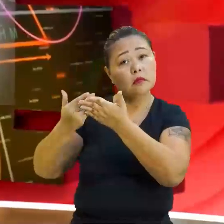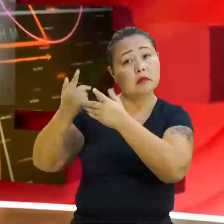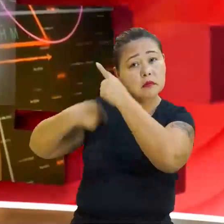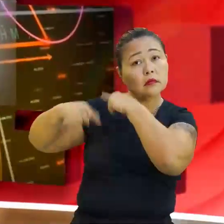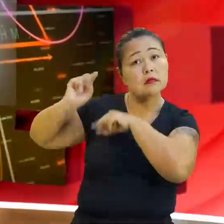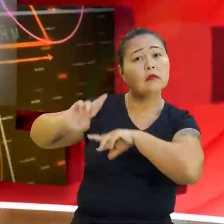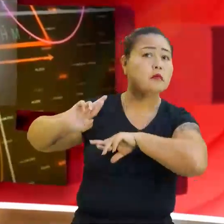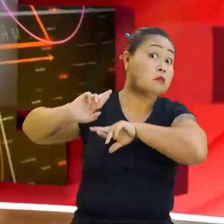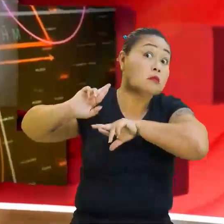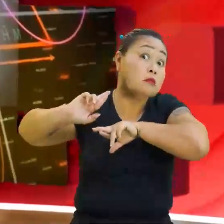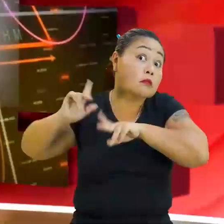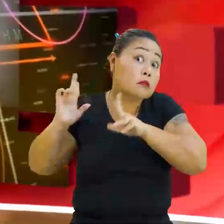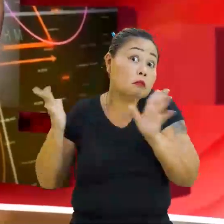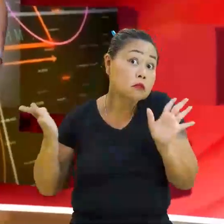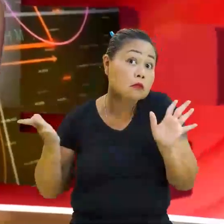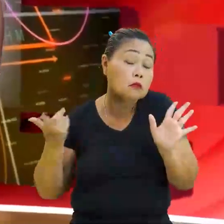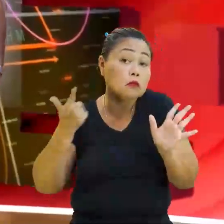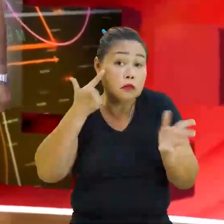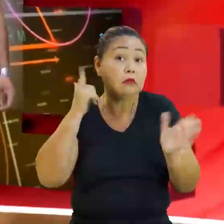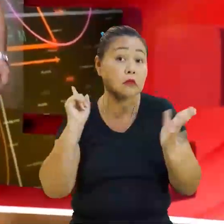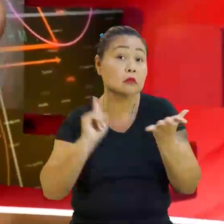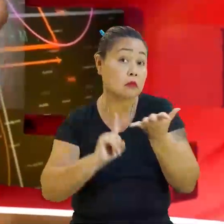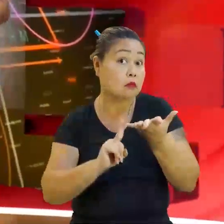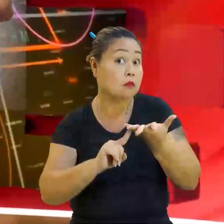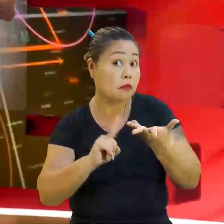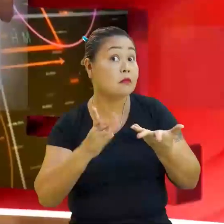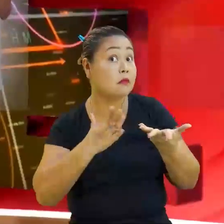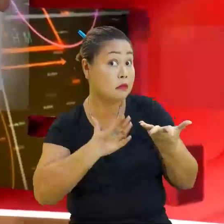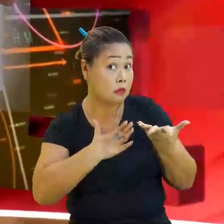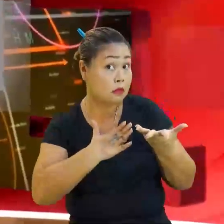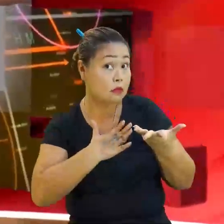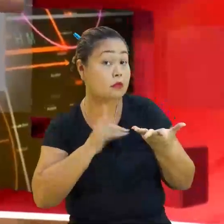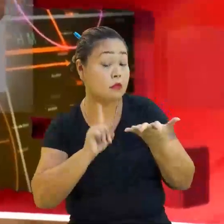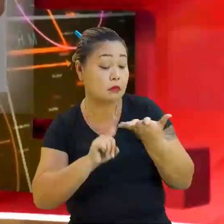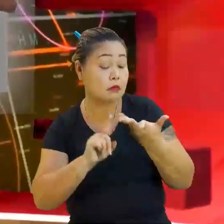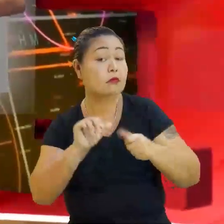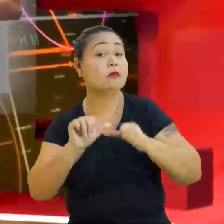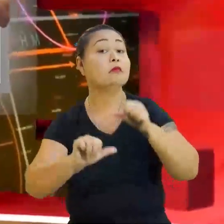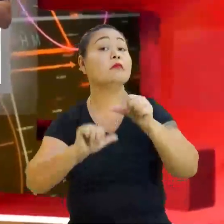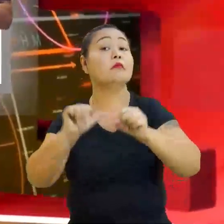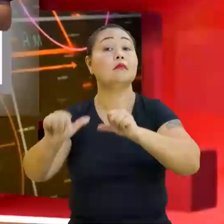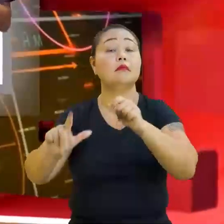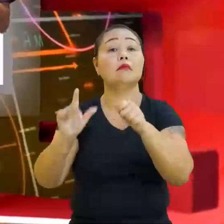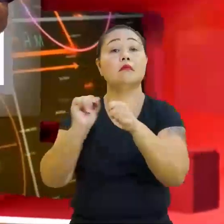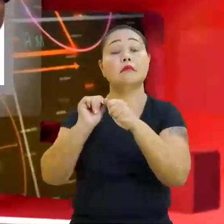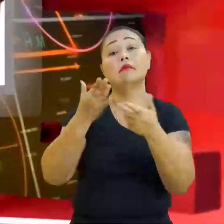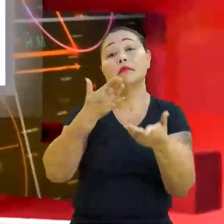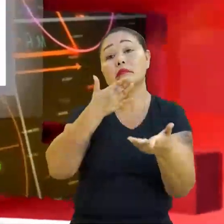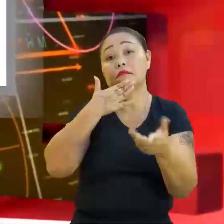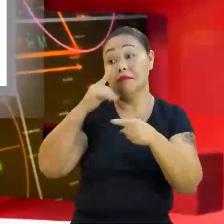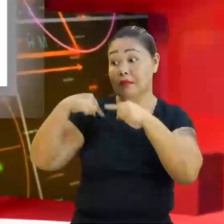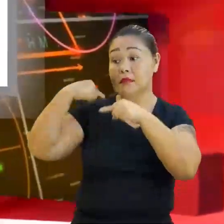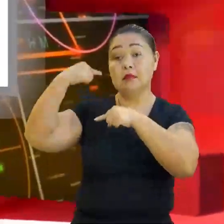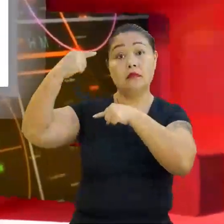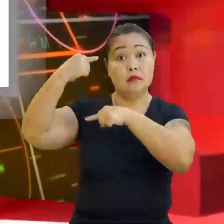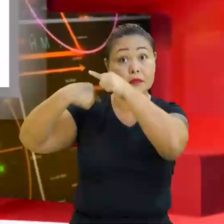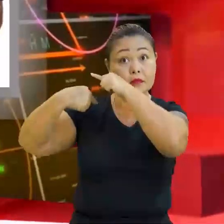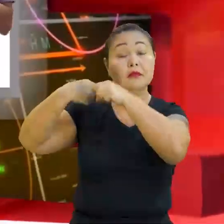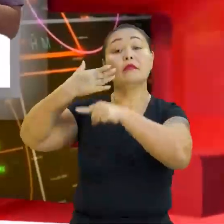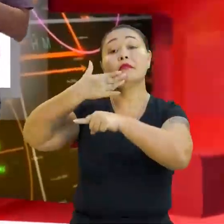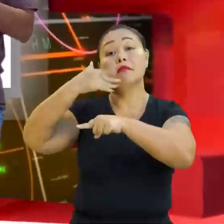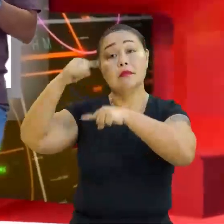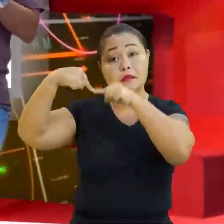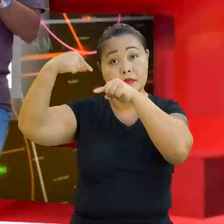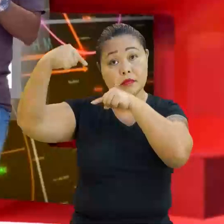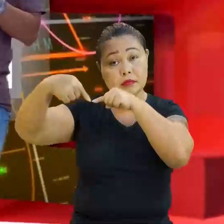pouco diferente? A gente gosta de variar aqui nesse estado, Tá bem variado e tá bem legal. Cada um melhor que o outro. Não, e o bom é que o material que chega